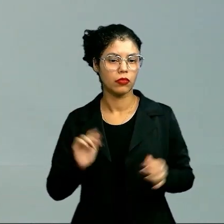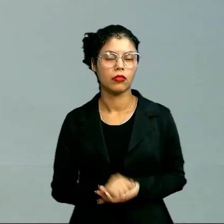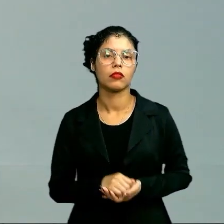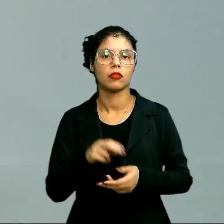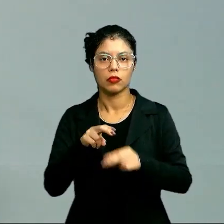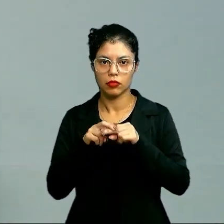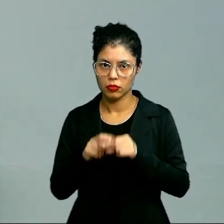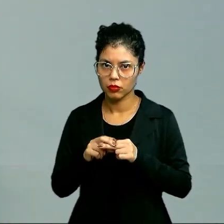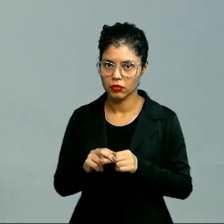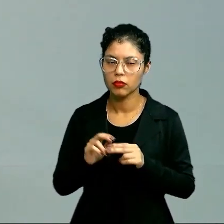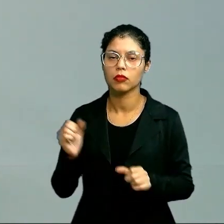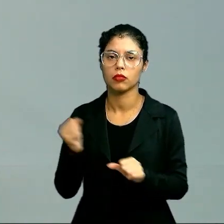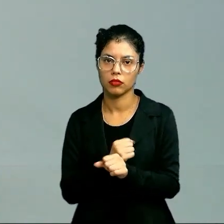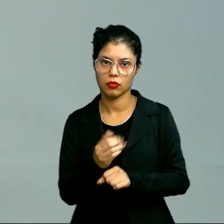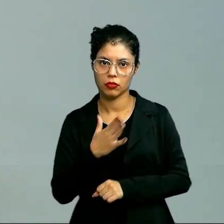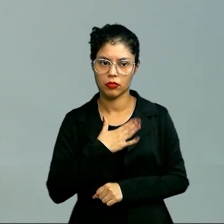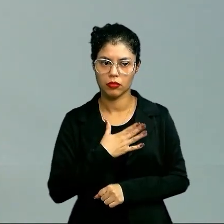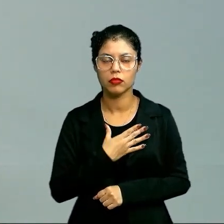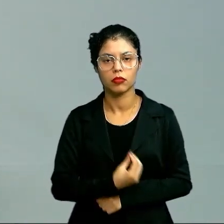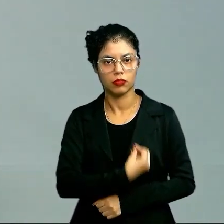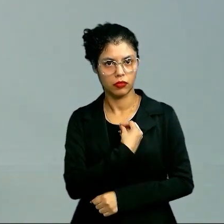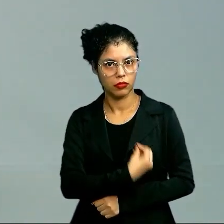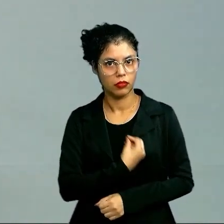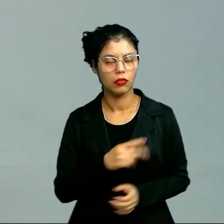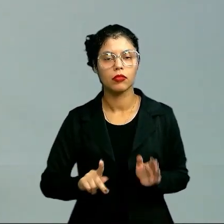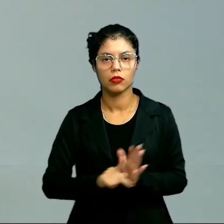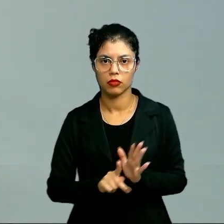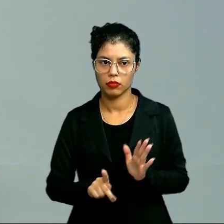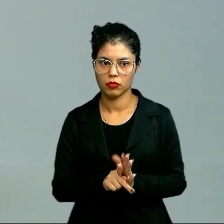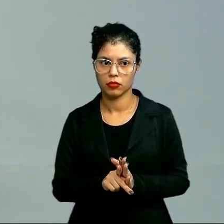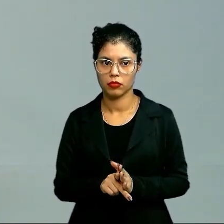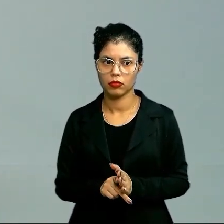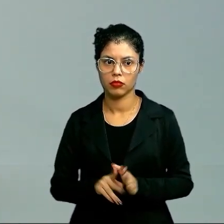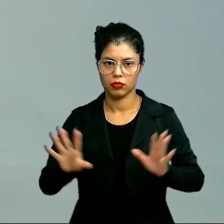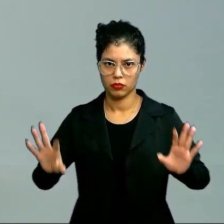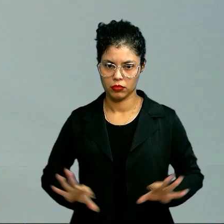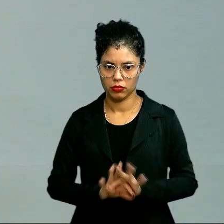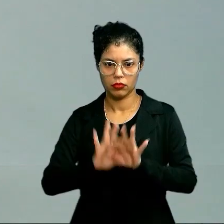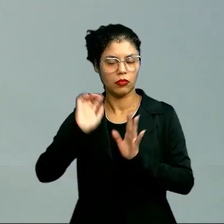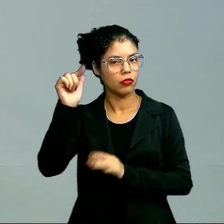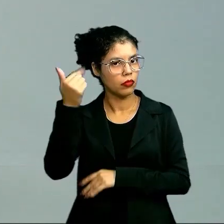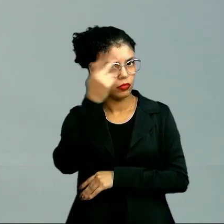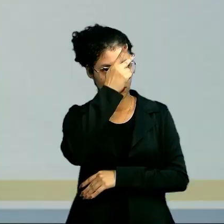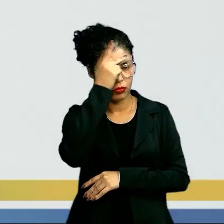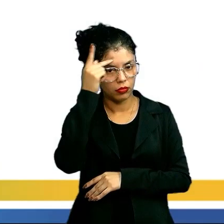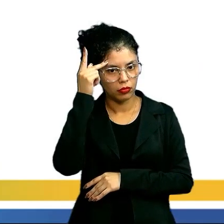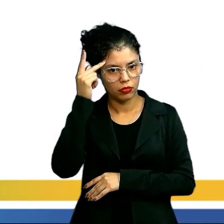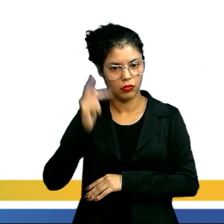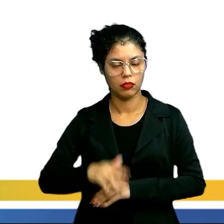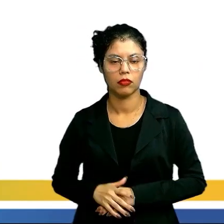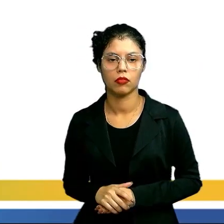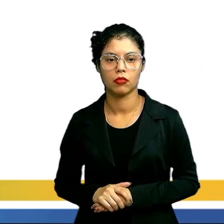É por ela que eu vou construir a minha essência e é por ela que eu vou me relacionar com as outras pessoas.